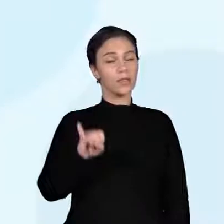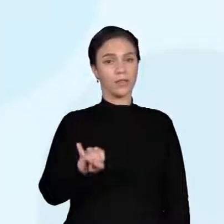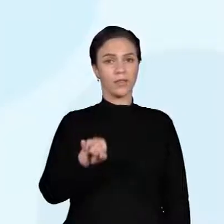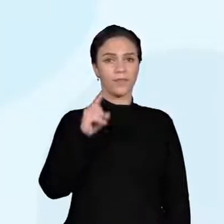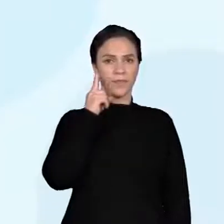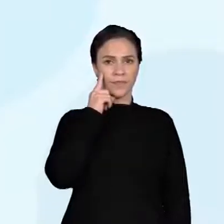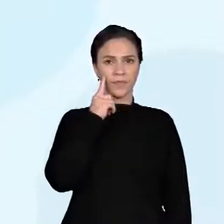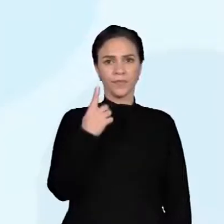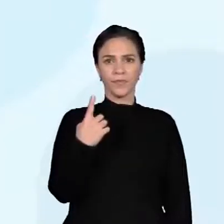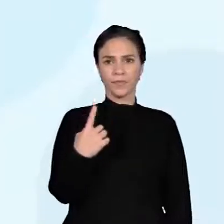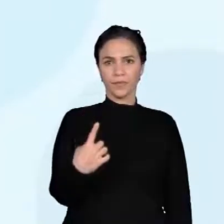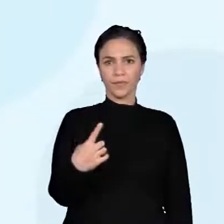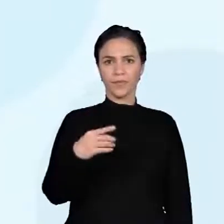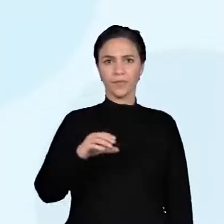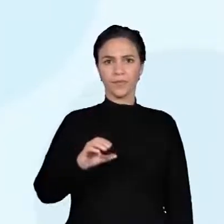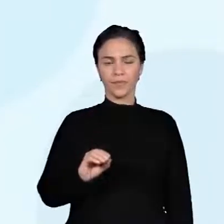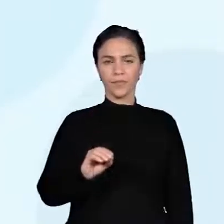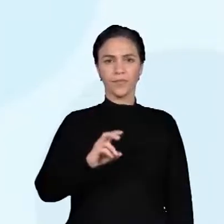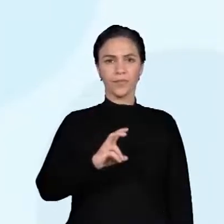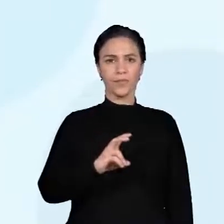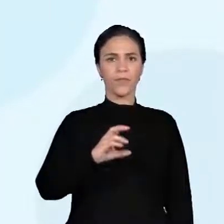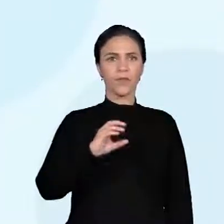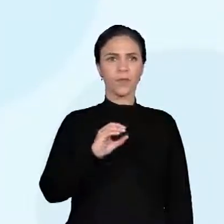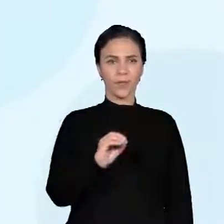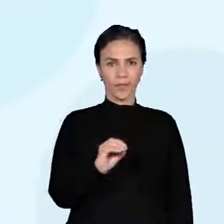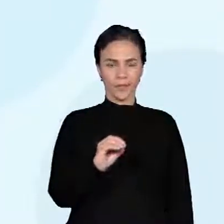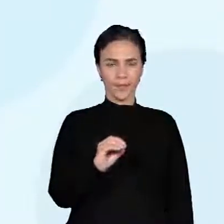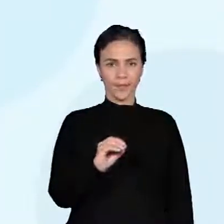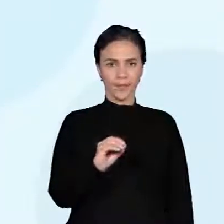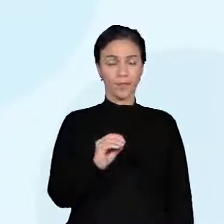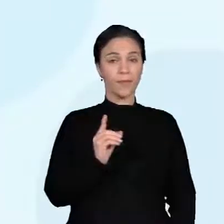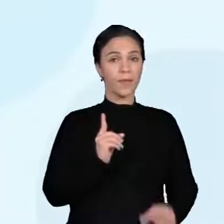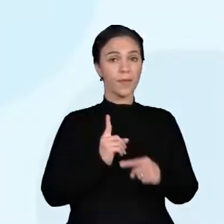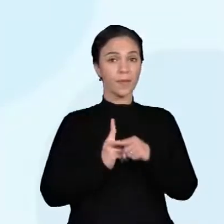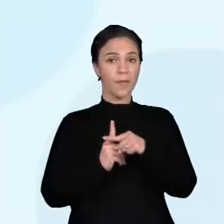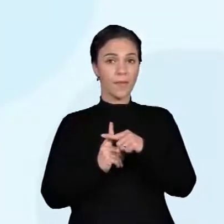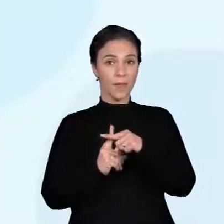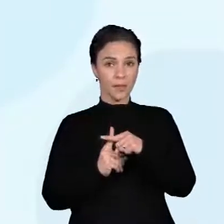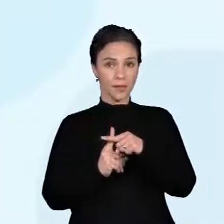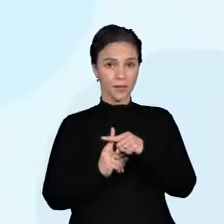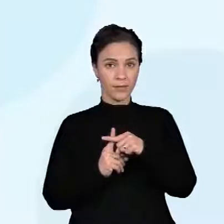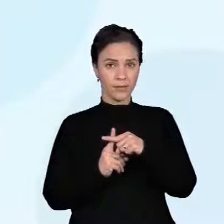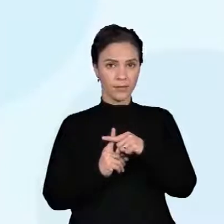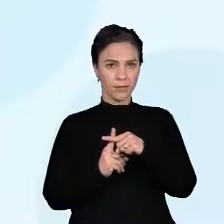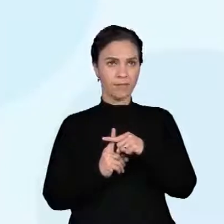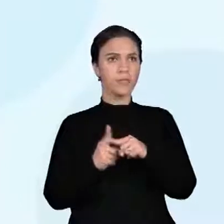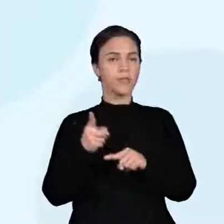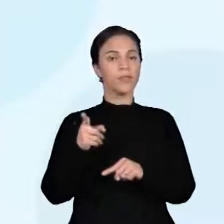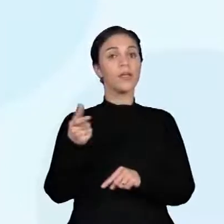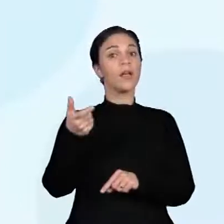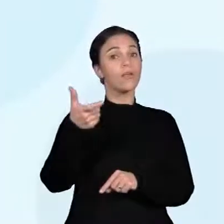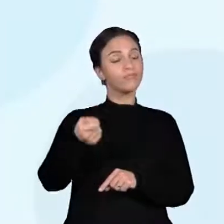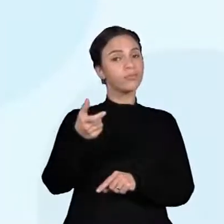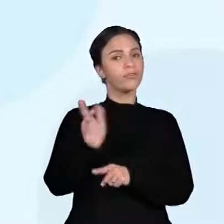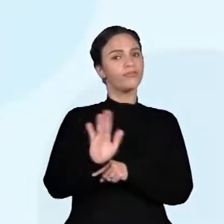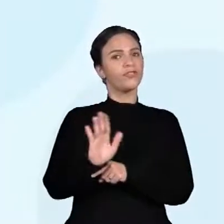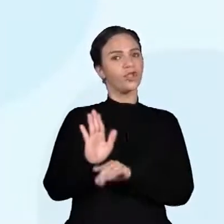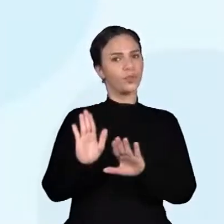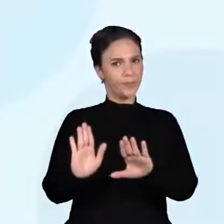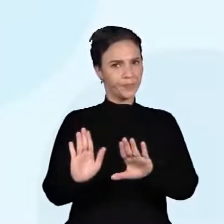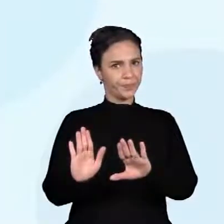e adicionar. E aí você já pausou o vídeo nesta hora, gente?